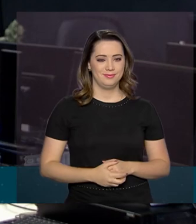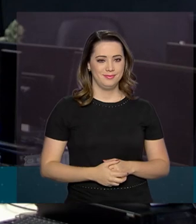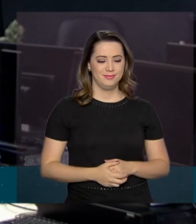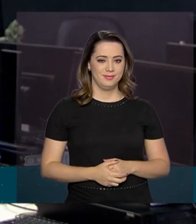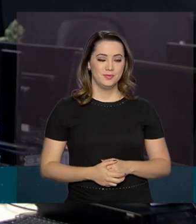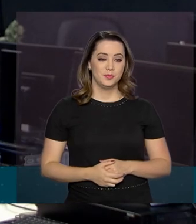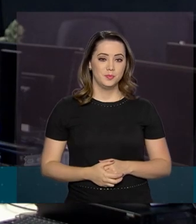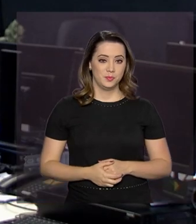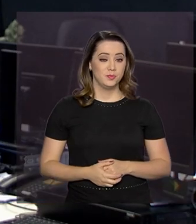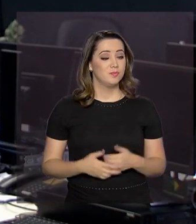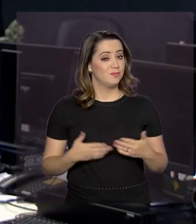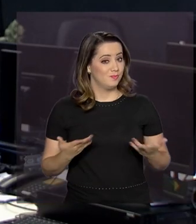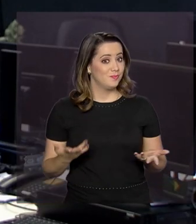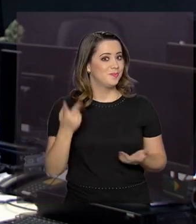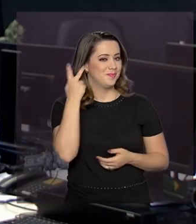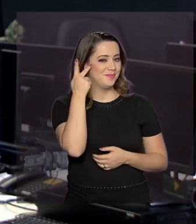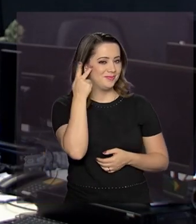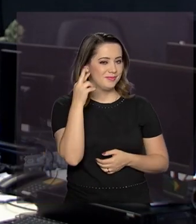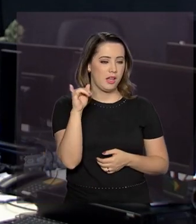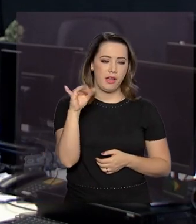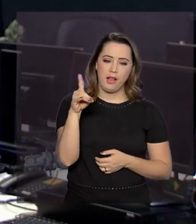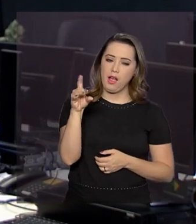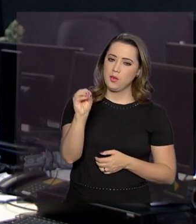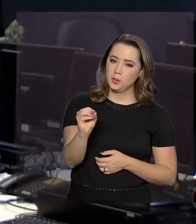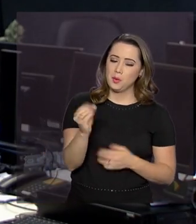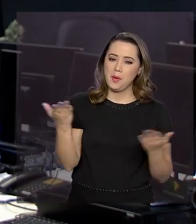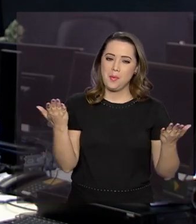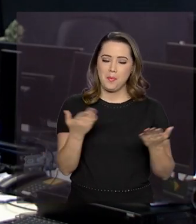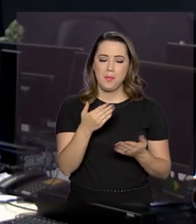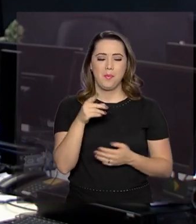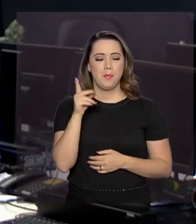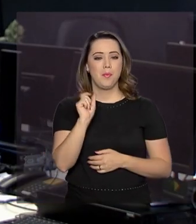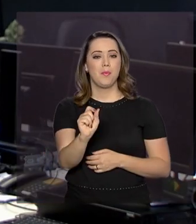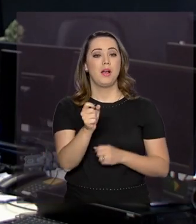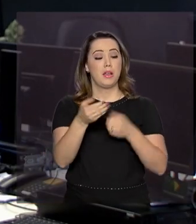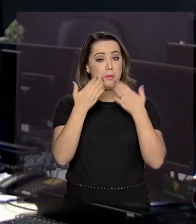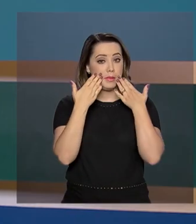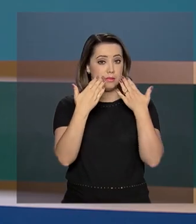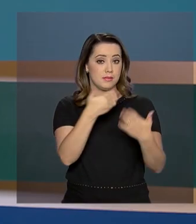.br. De São Paulo, Ricardo Ferraz para o Governo Agora.